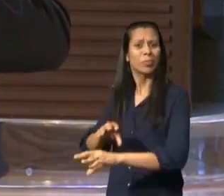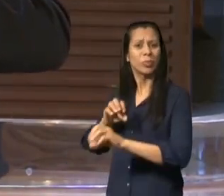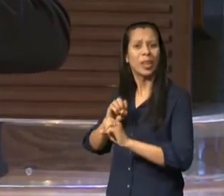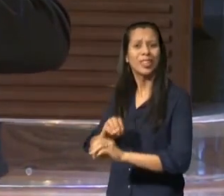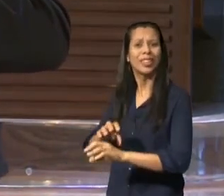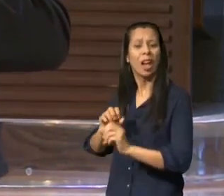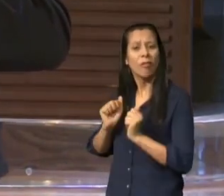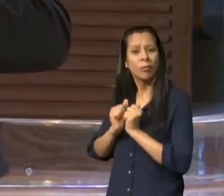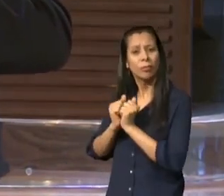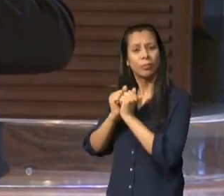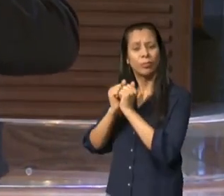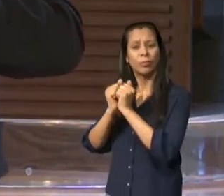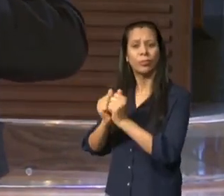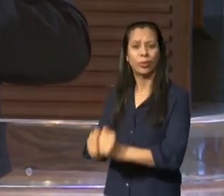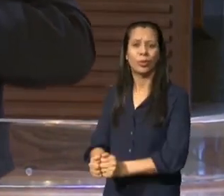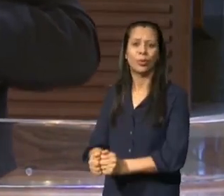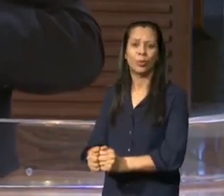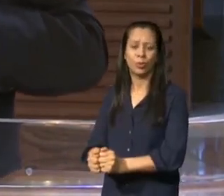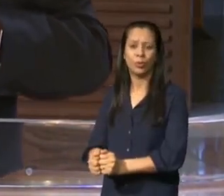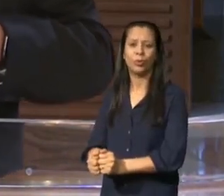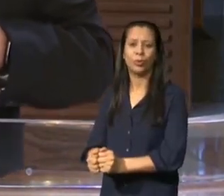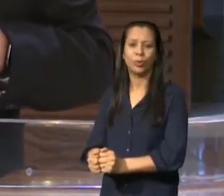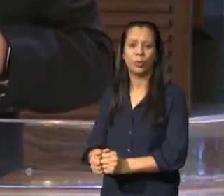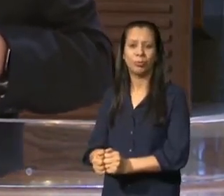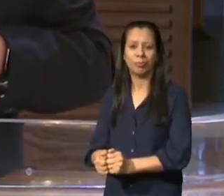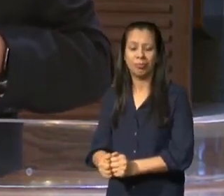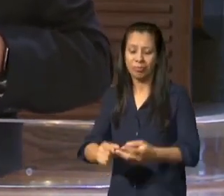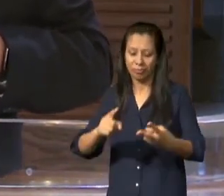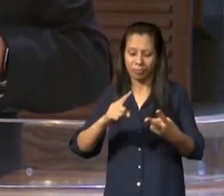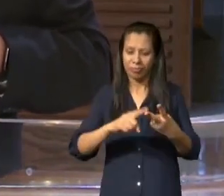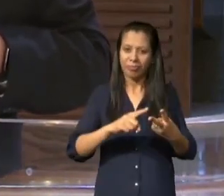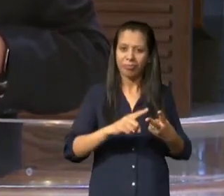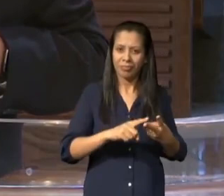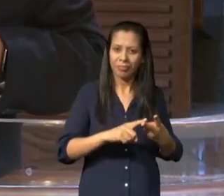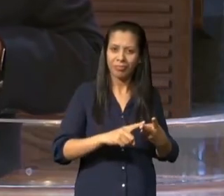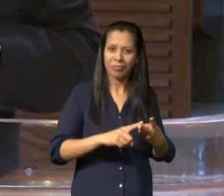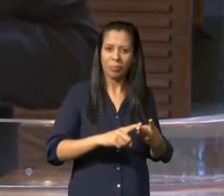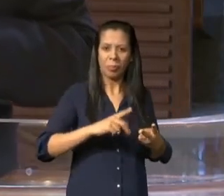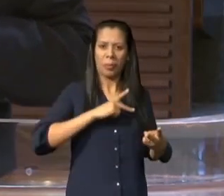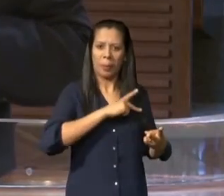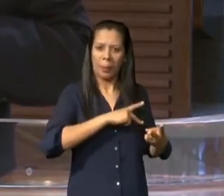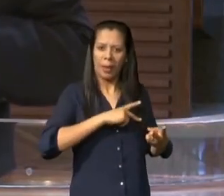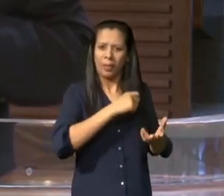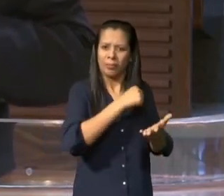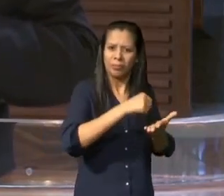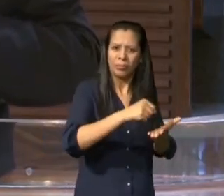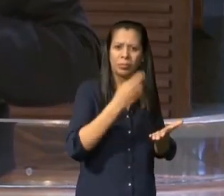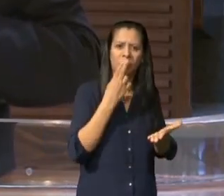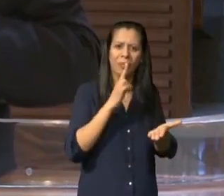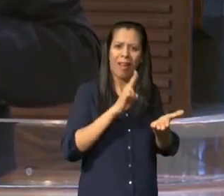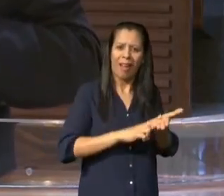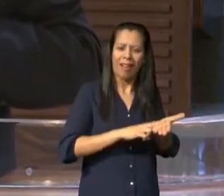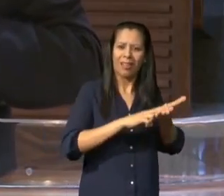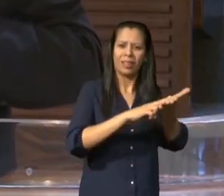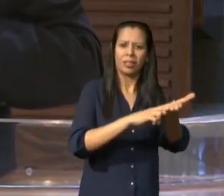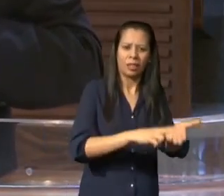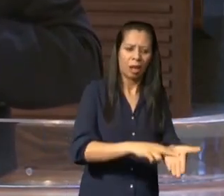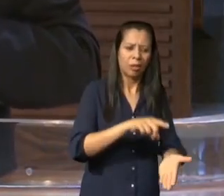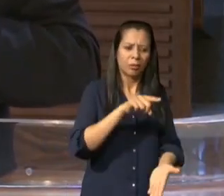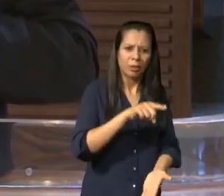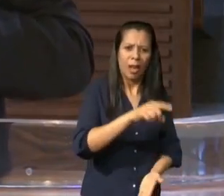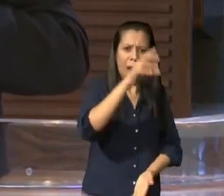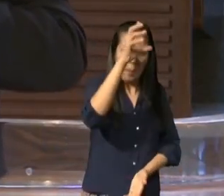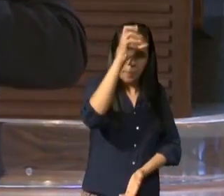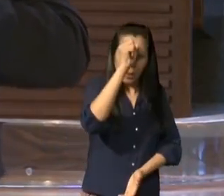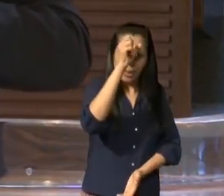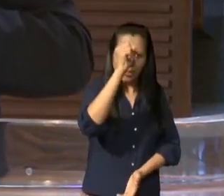Paulo fala todos foram batizados em Moisés todos foram ensinados em